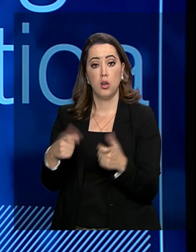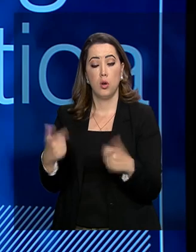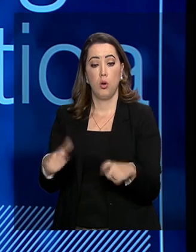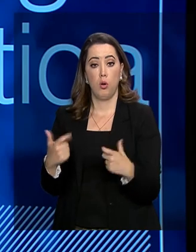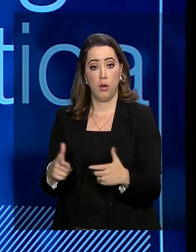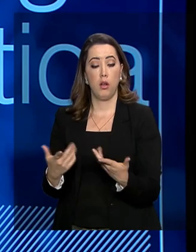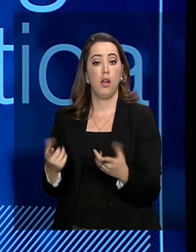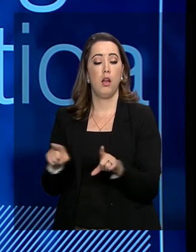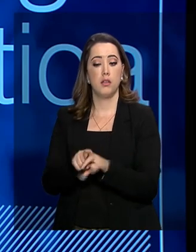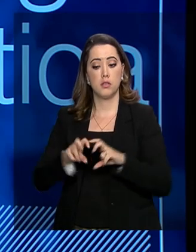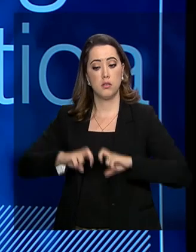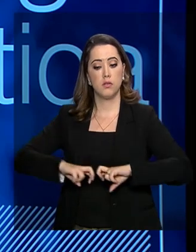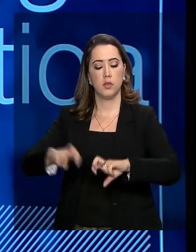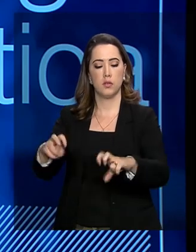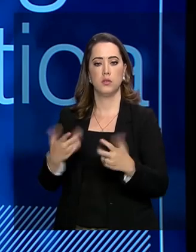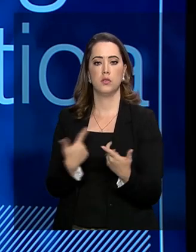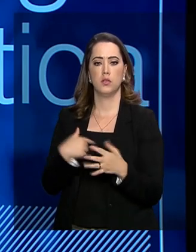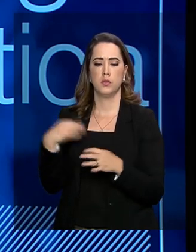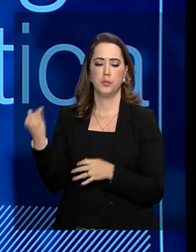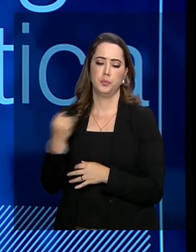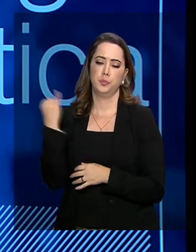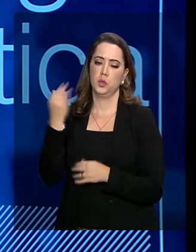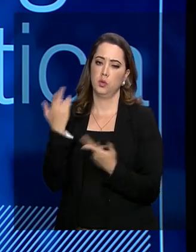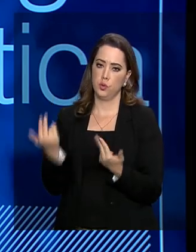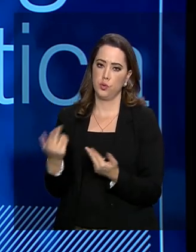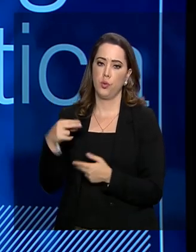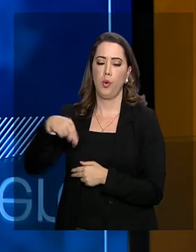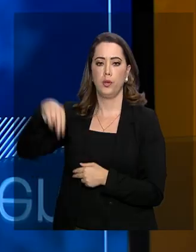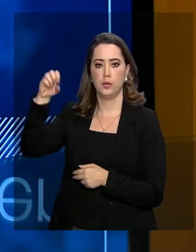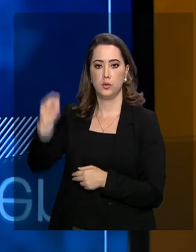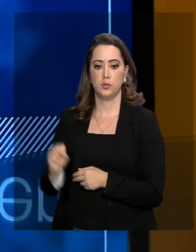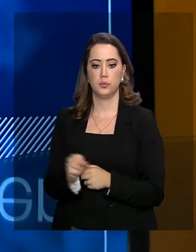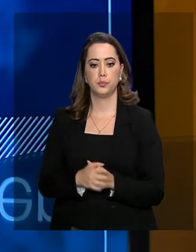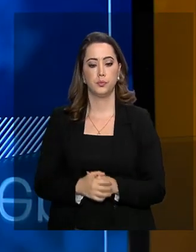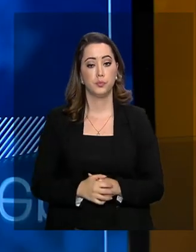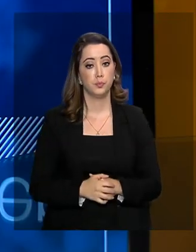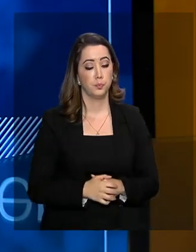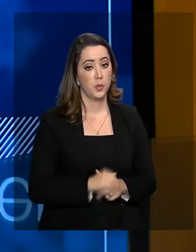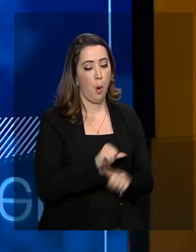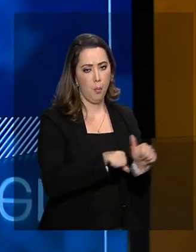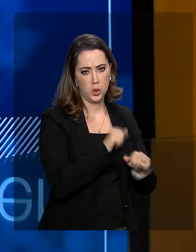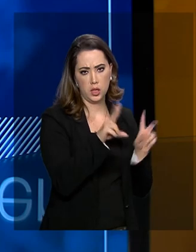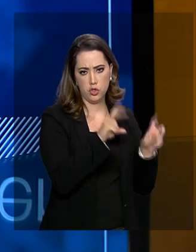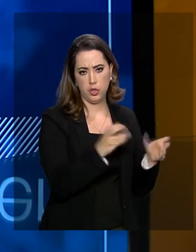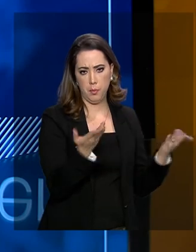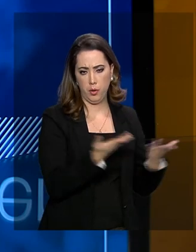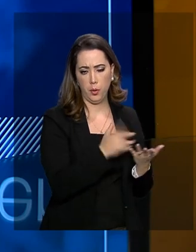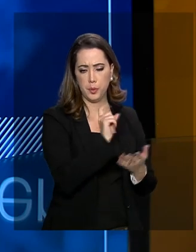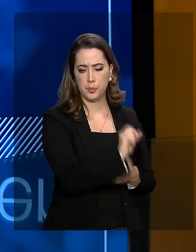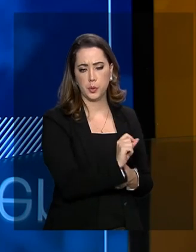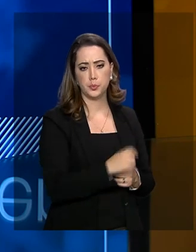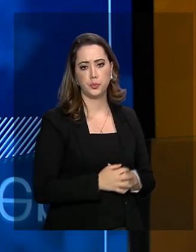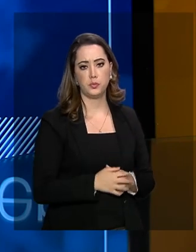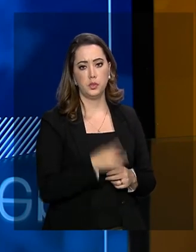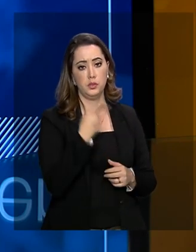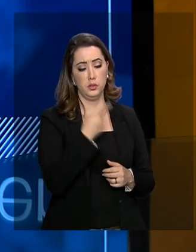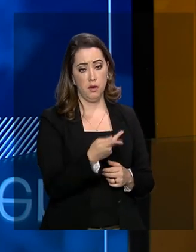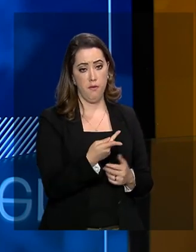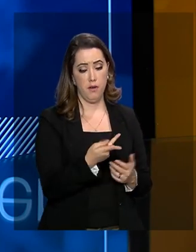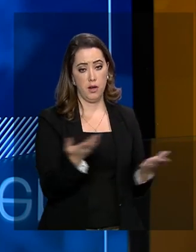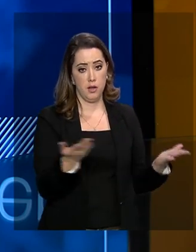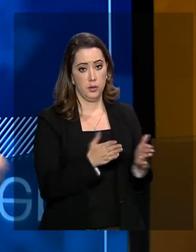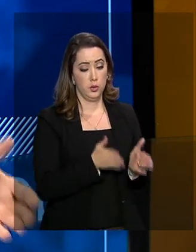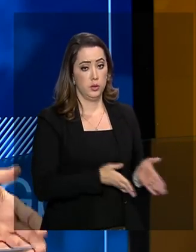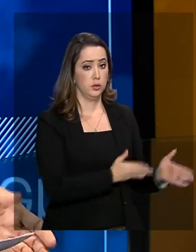produção a uma ferrovia com espinha dorsal, como é a ferrovia Norte-Sul. Mudando agora de assunto um pouquinho, vamos falar das rodovias,